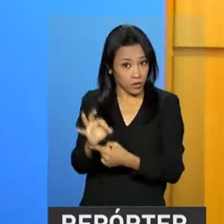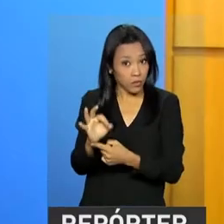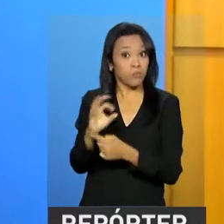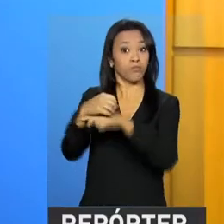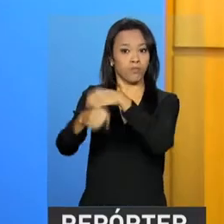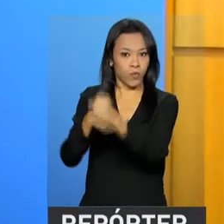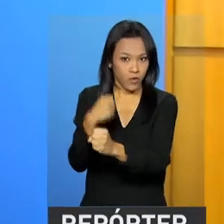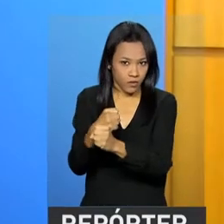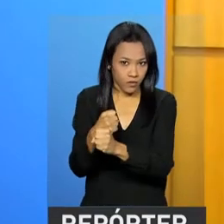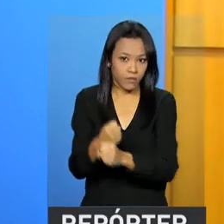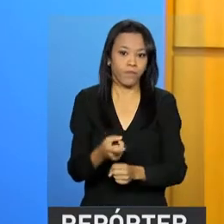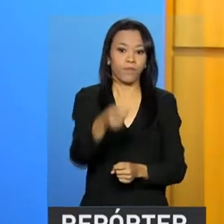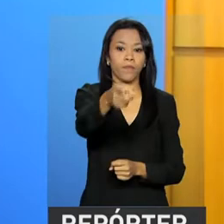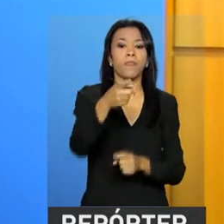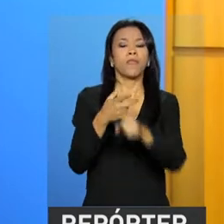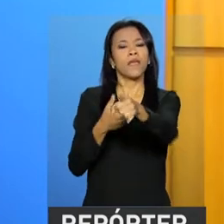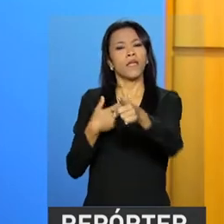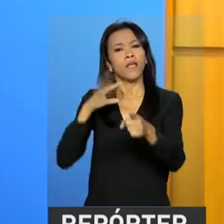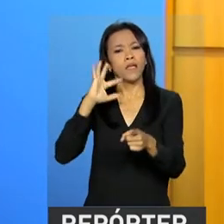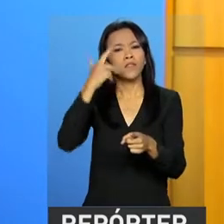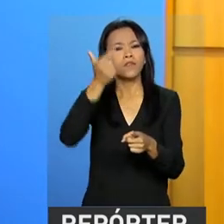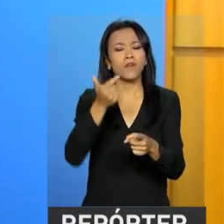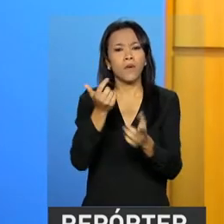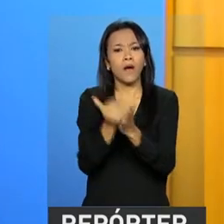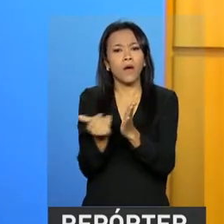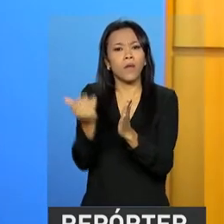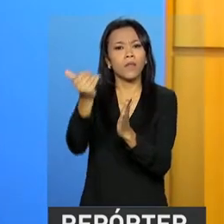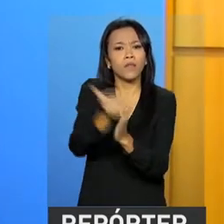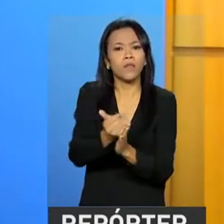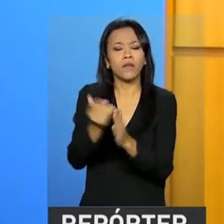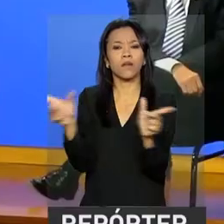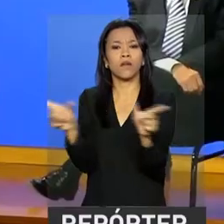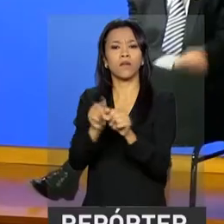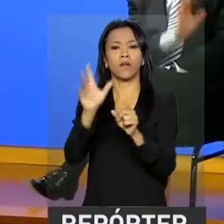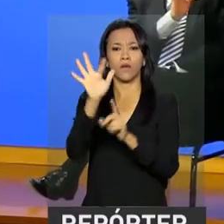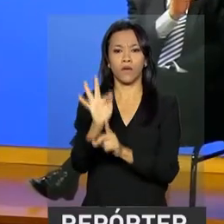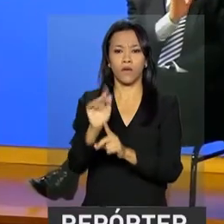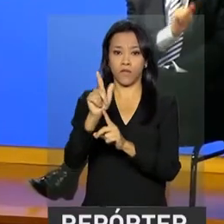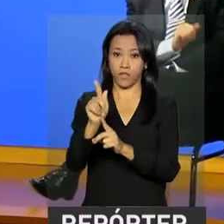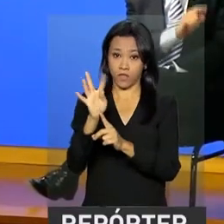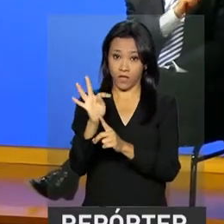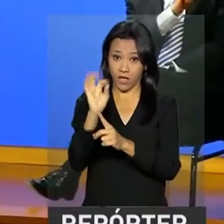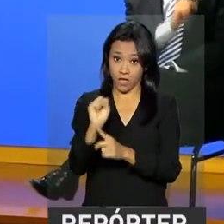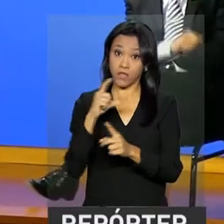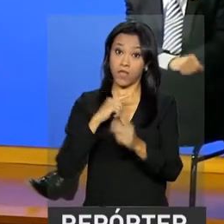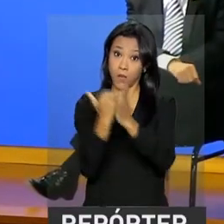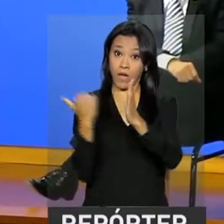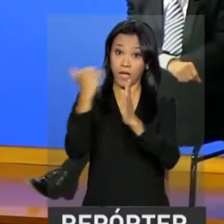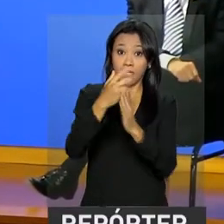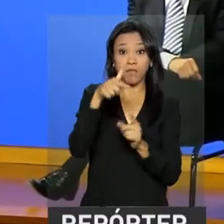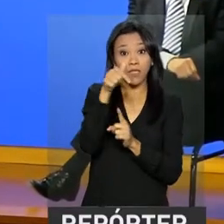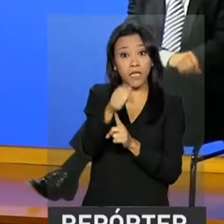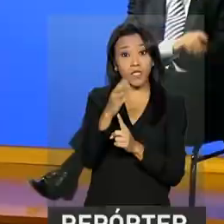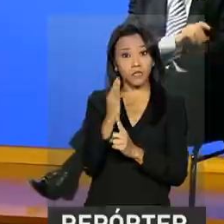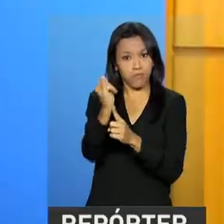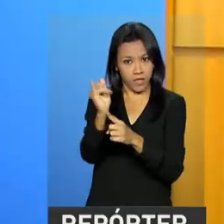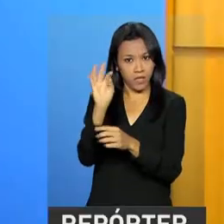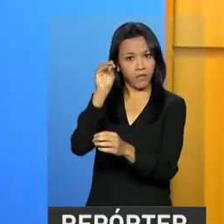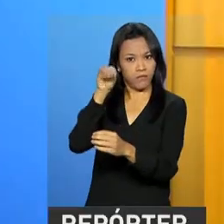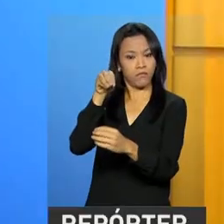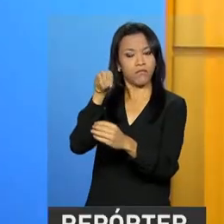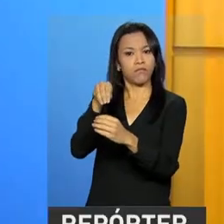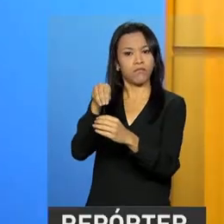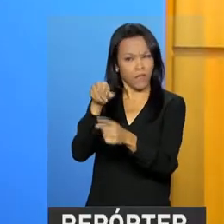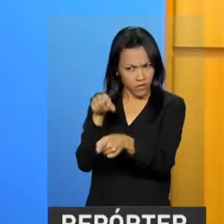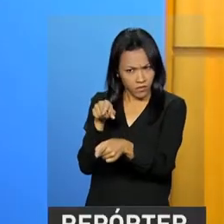modificamos a forma de remuneração dos valores do fundo de garantia. Então, tem lá um acréscimo de 7 bilhões, não é isso? 7